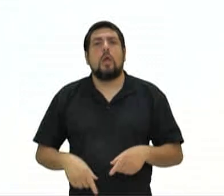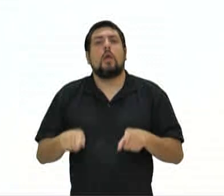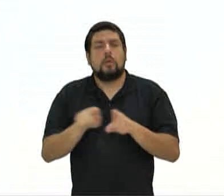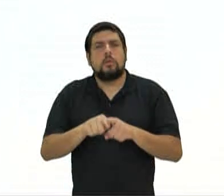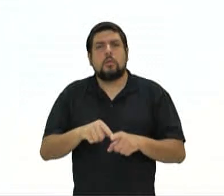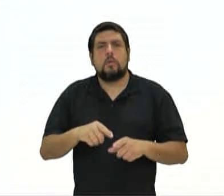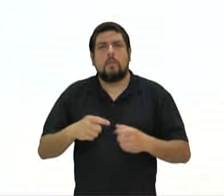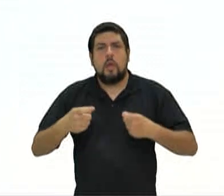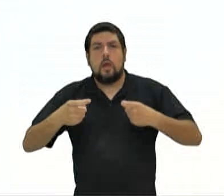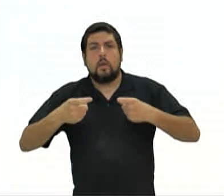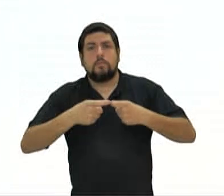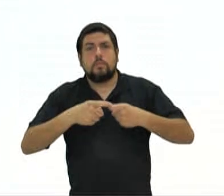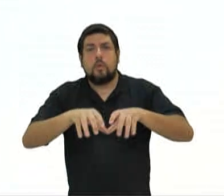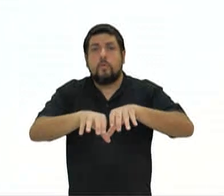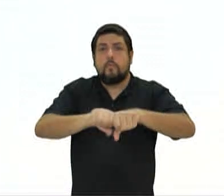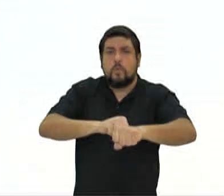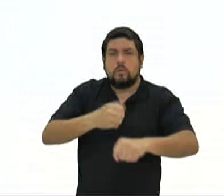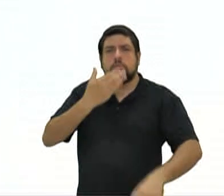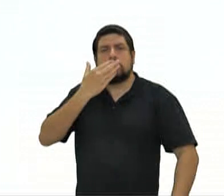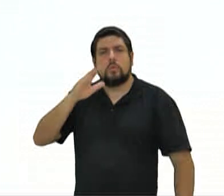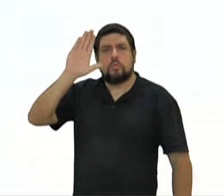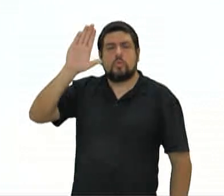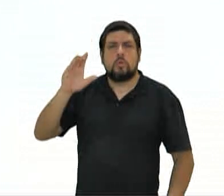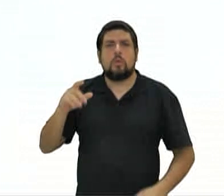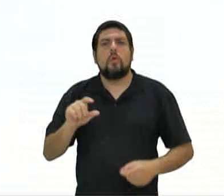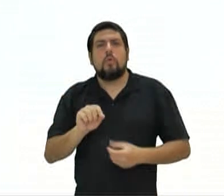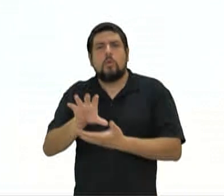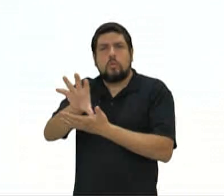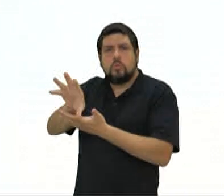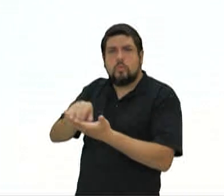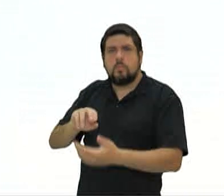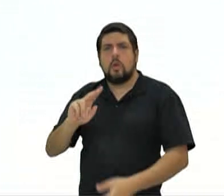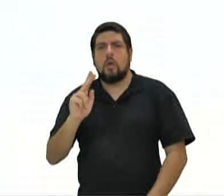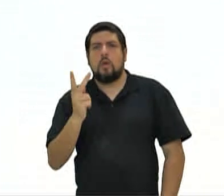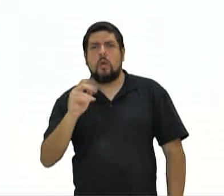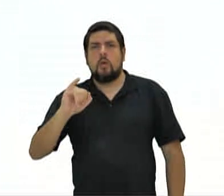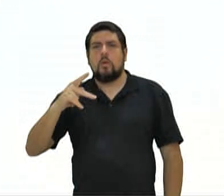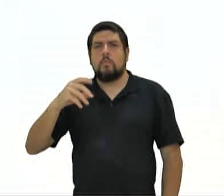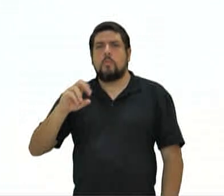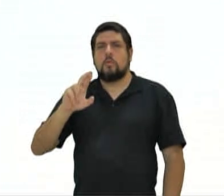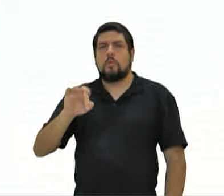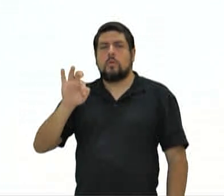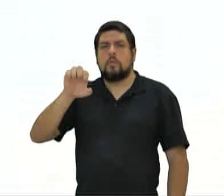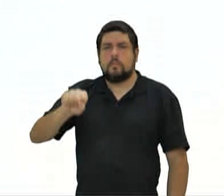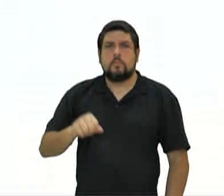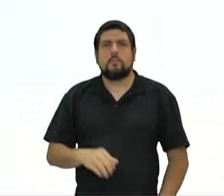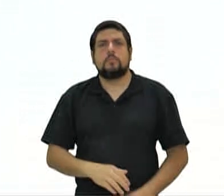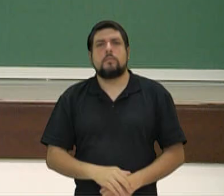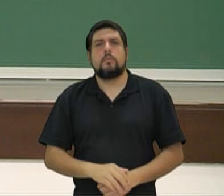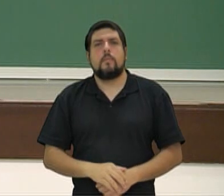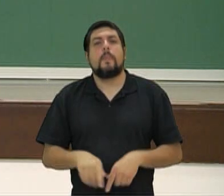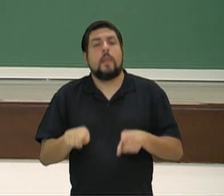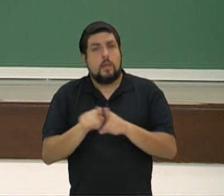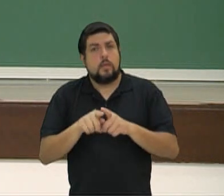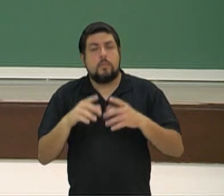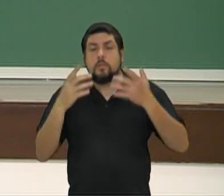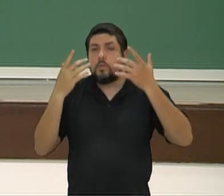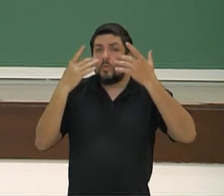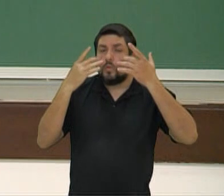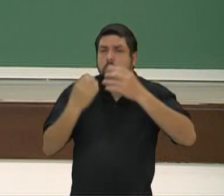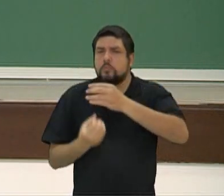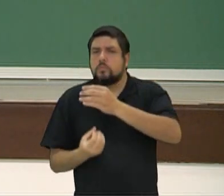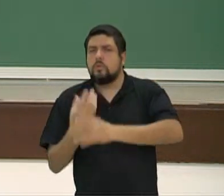é considerado o pai da medicina e não por acaso ele é grego. A origem do teatro e vocês viram também nas aulas passadas